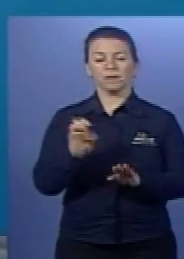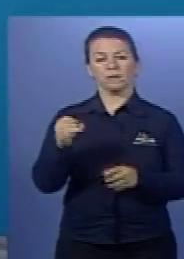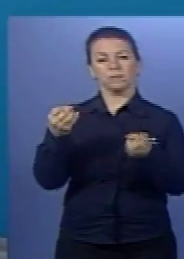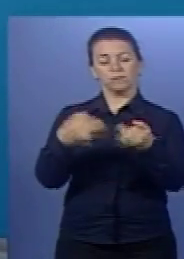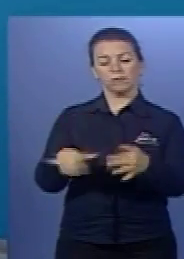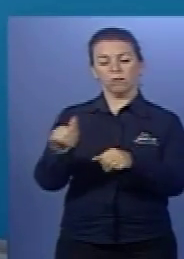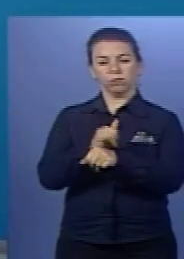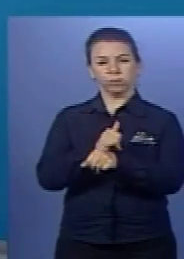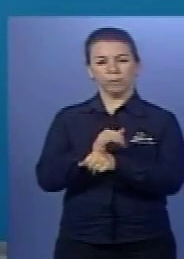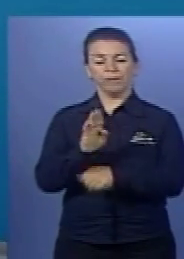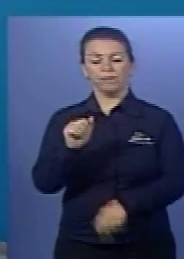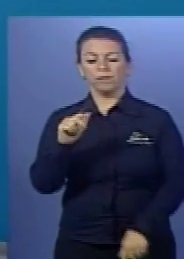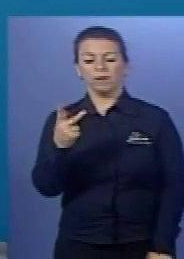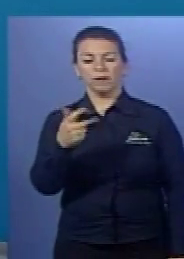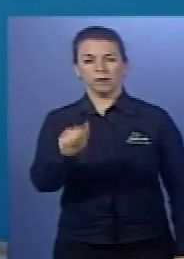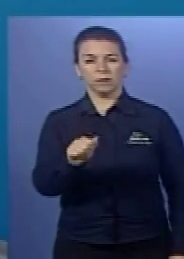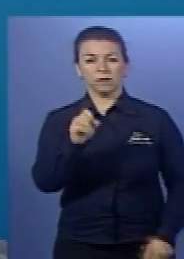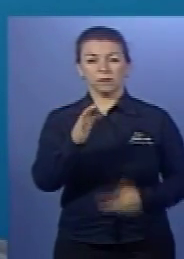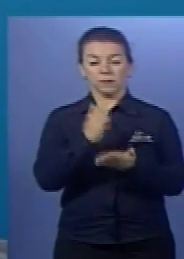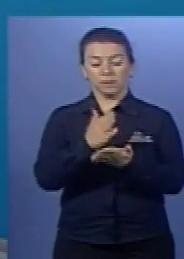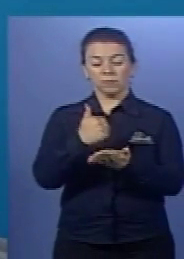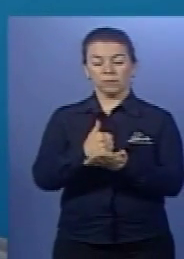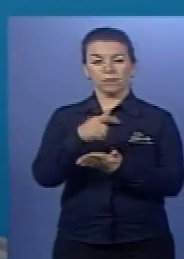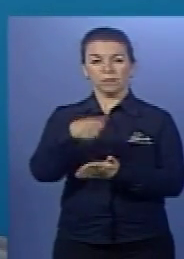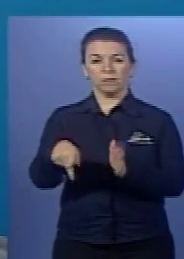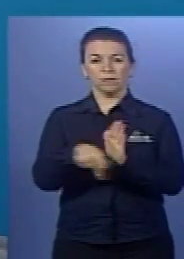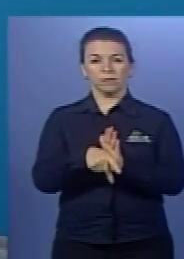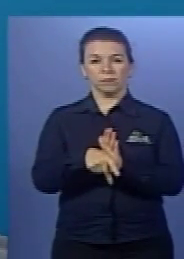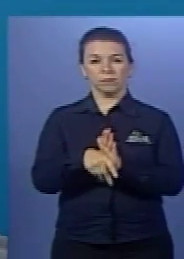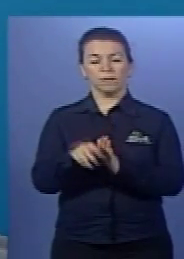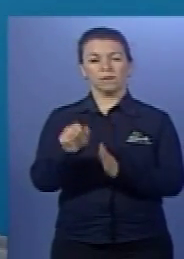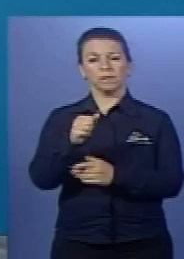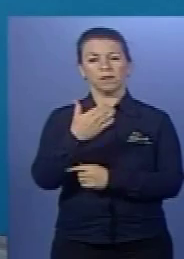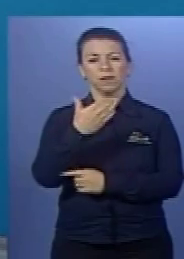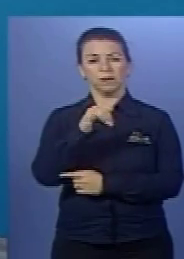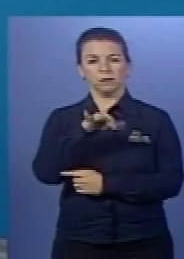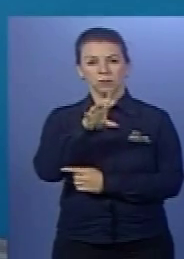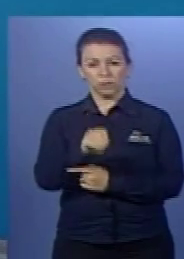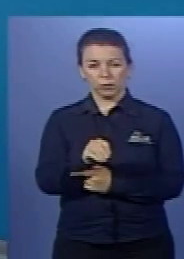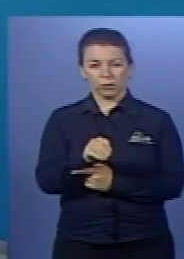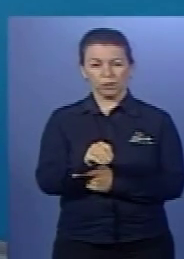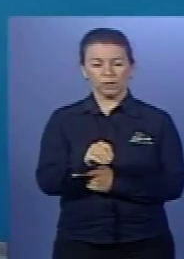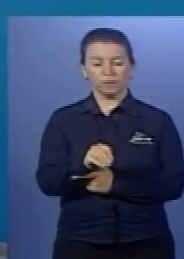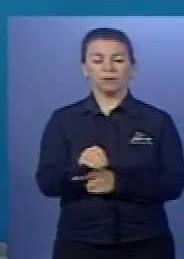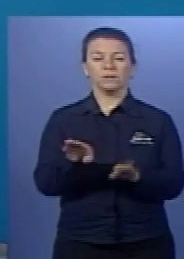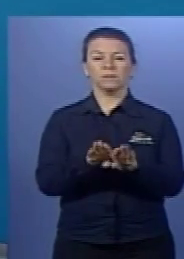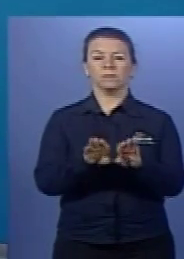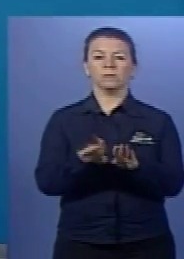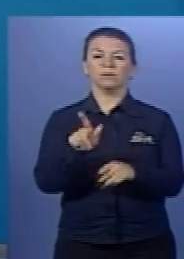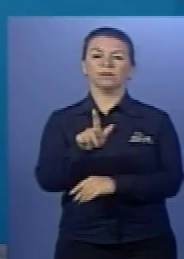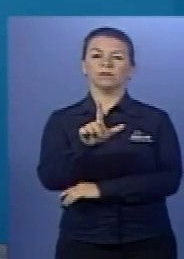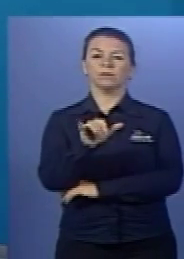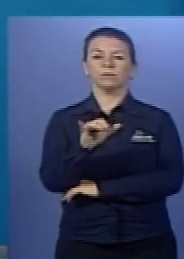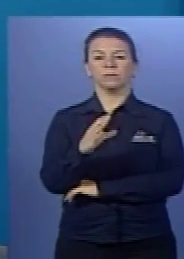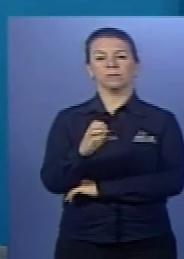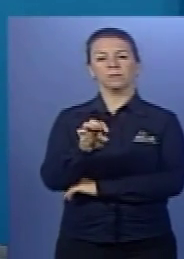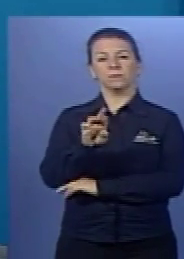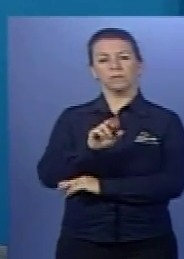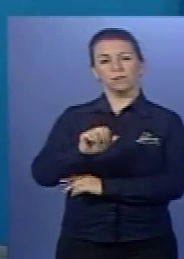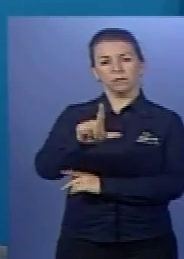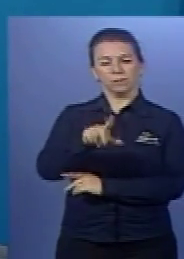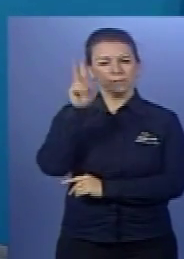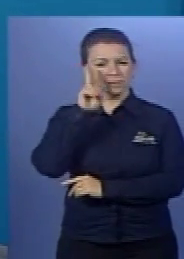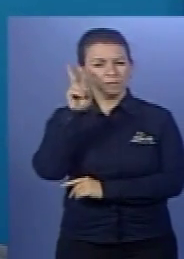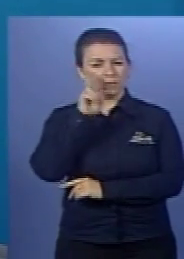fala em banha, é lipídio. Quando é quebrado, forma ácido graxo e glicerol. E lembre que na questão fala sobre sistema